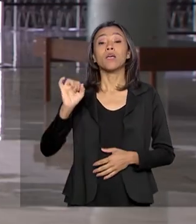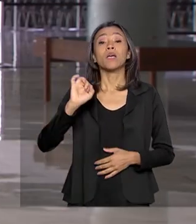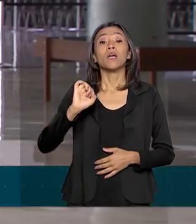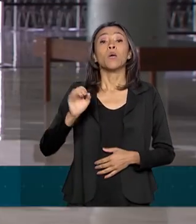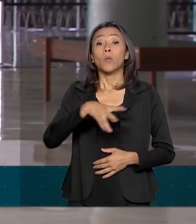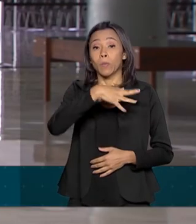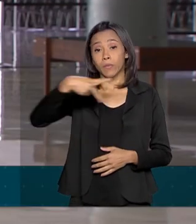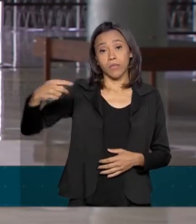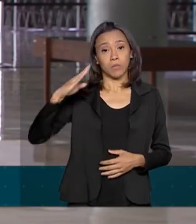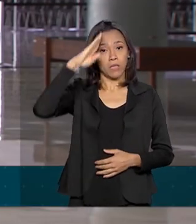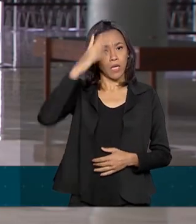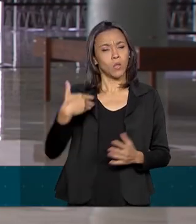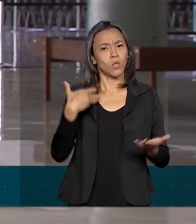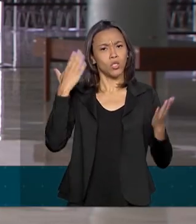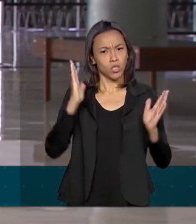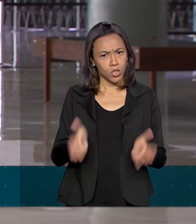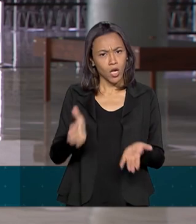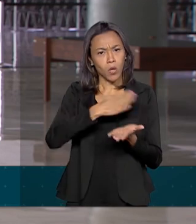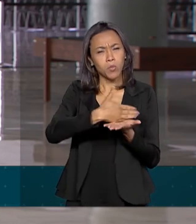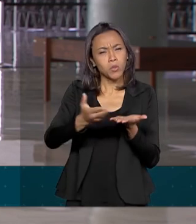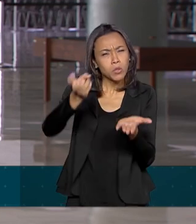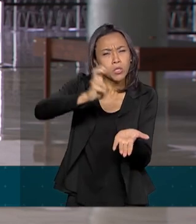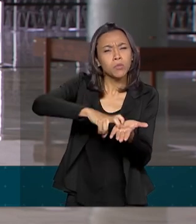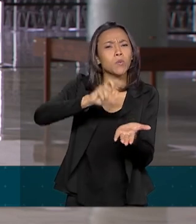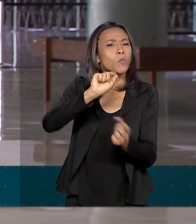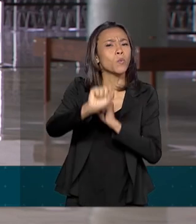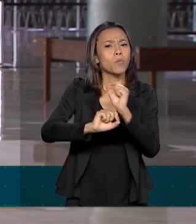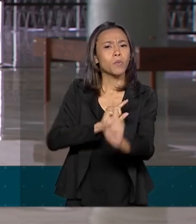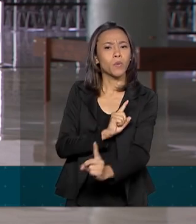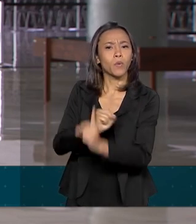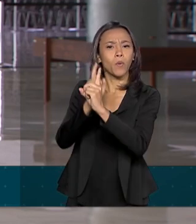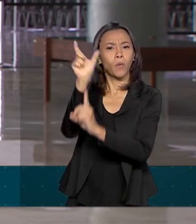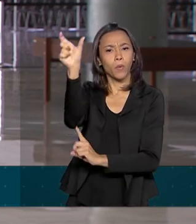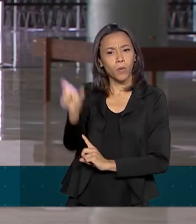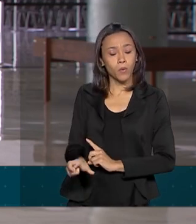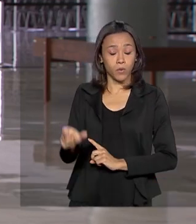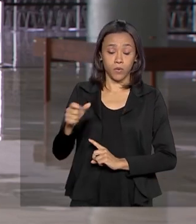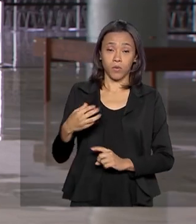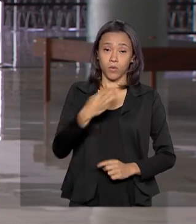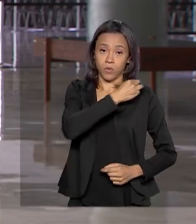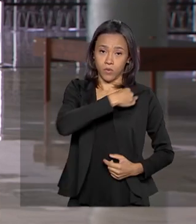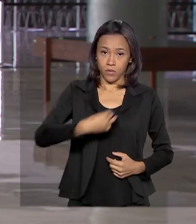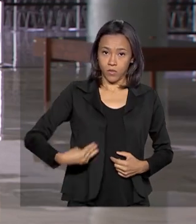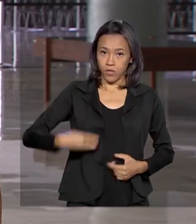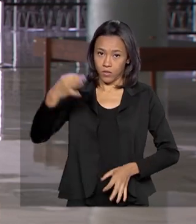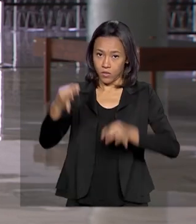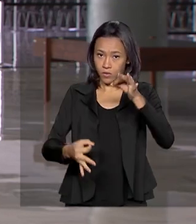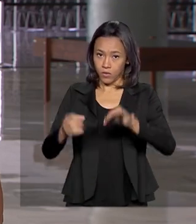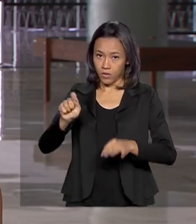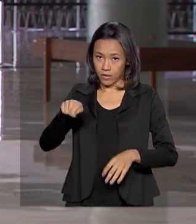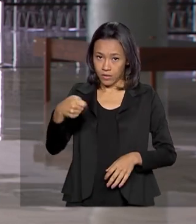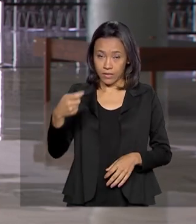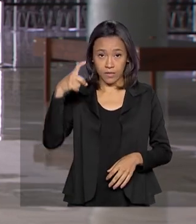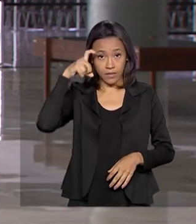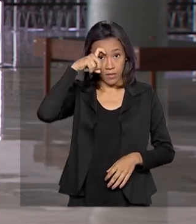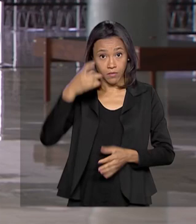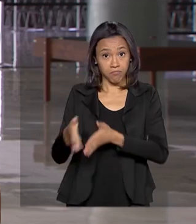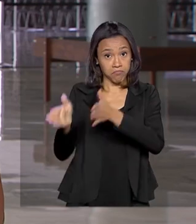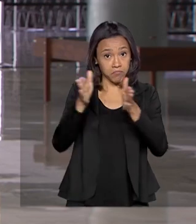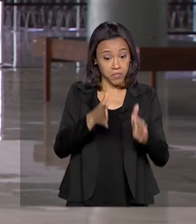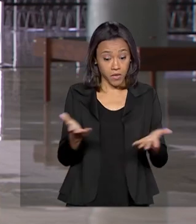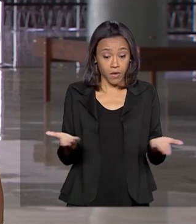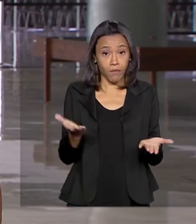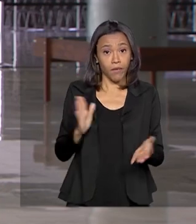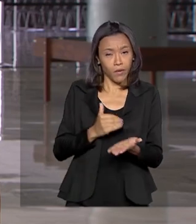terça-feira num encontro logo no início da manhã com o ministro da Justiça e Segurança Pública, Sérgio Moro. E agora, no